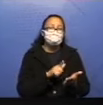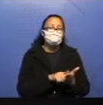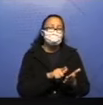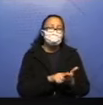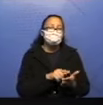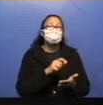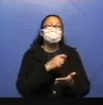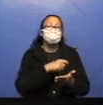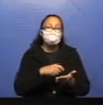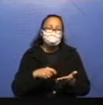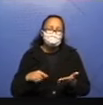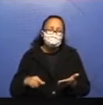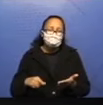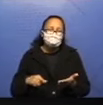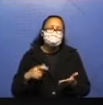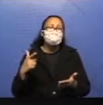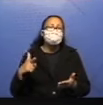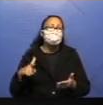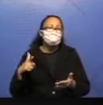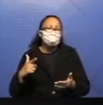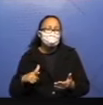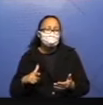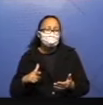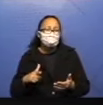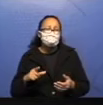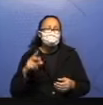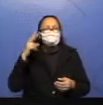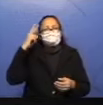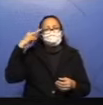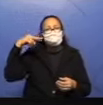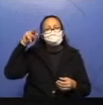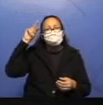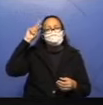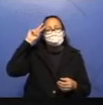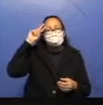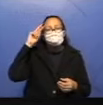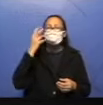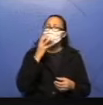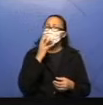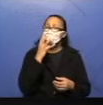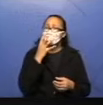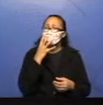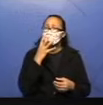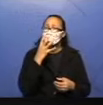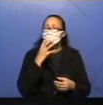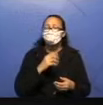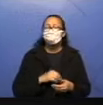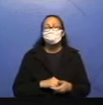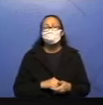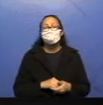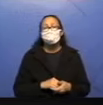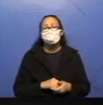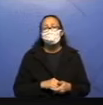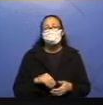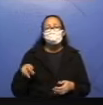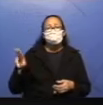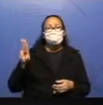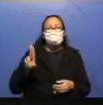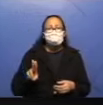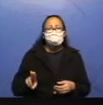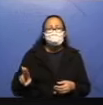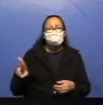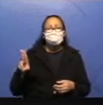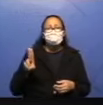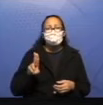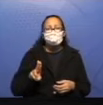o cão e seu reflexo. É como você estivesse contando novamente a história para alguém. Use a maior quantidade